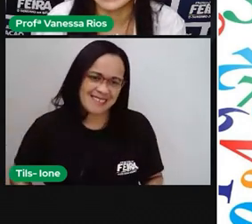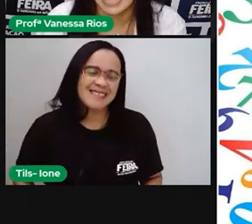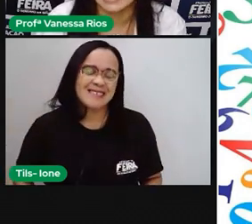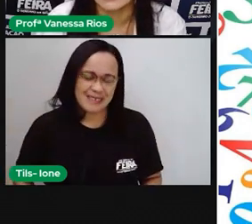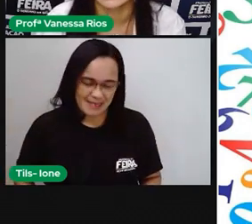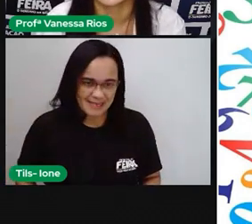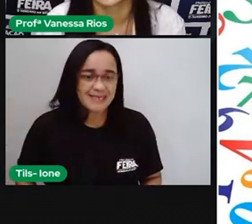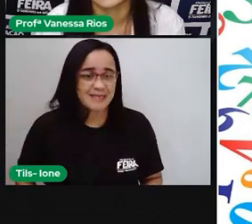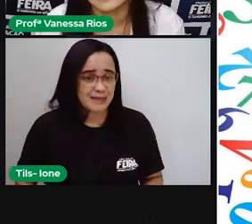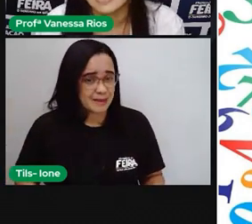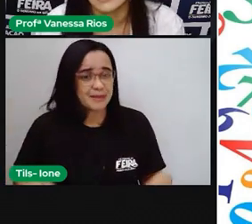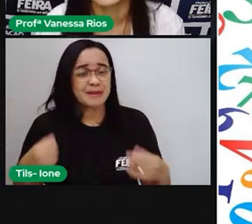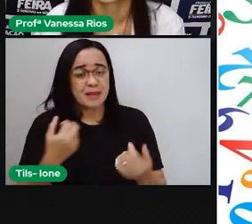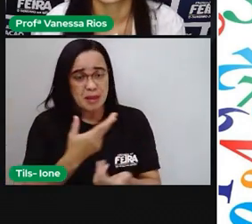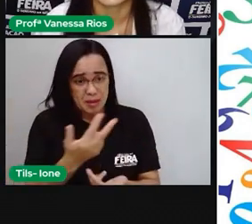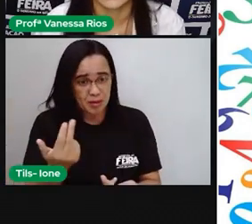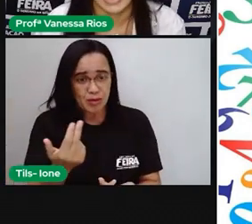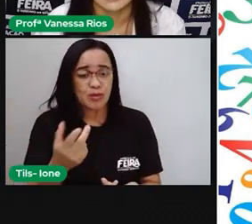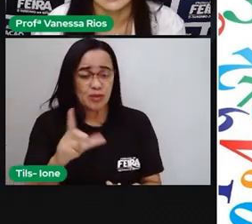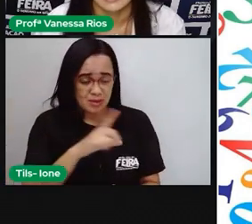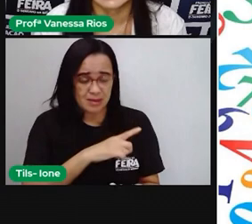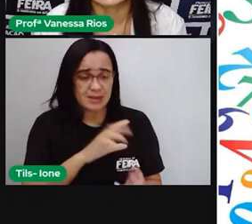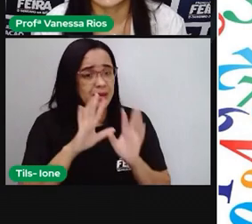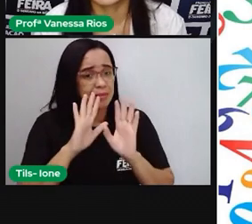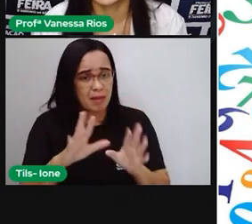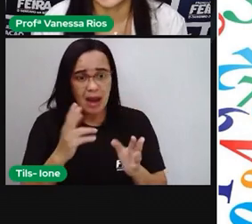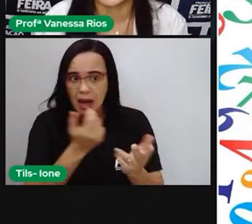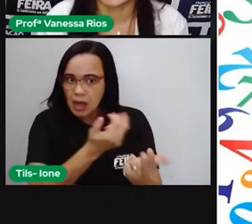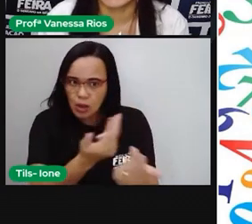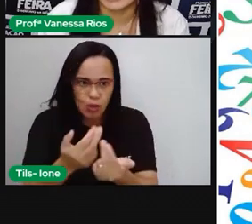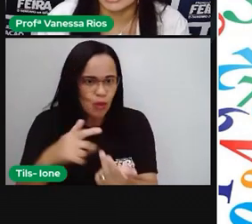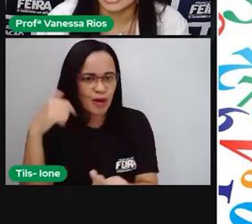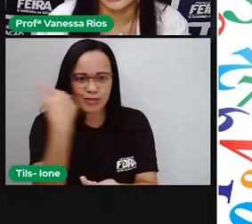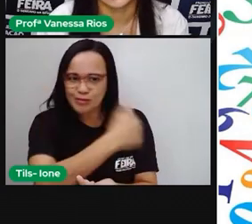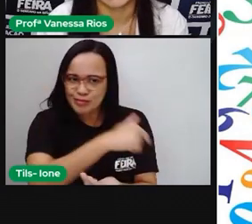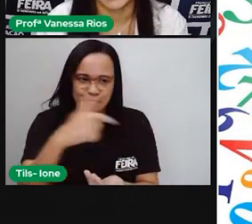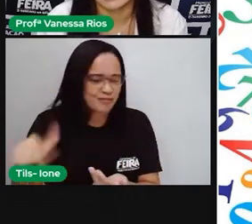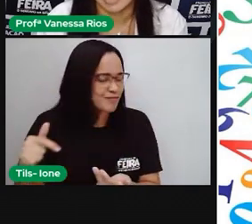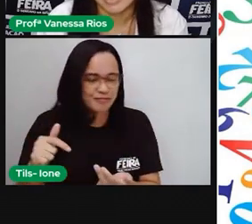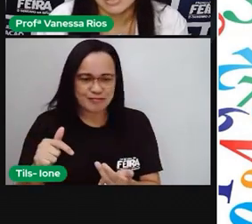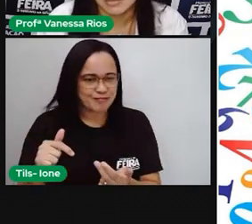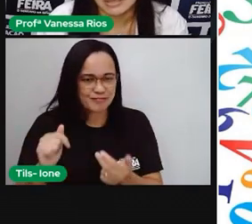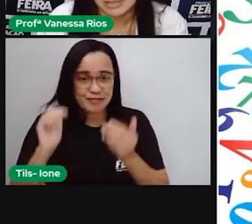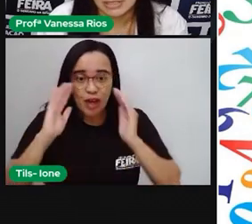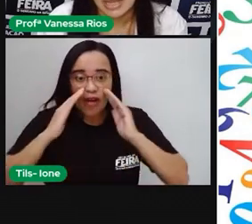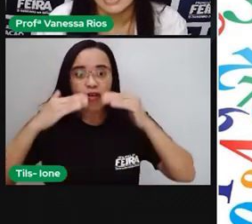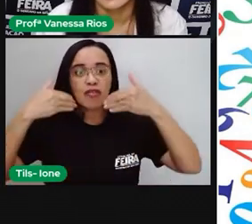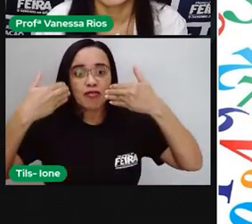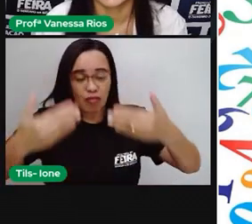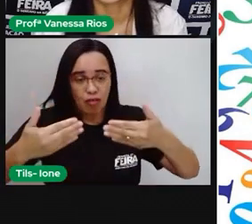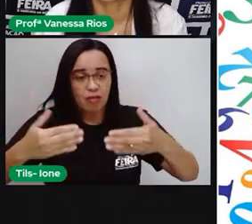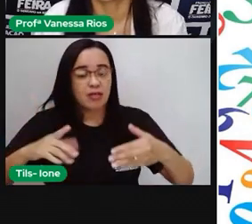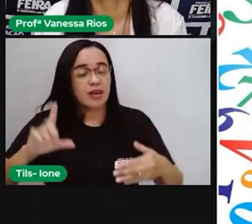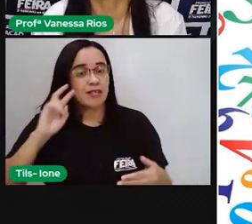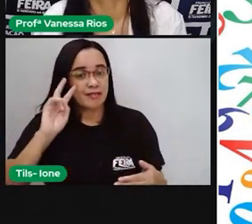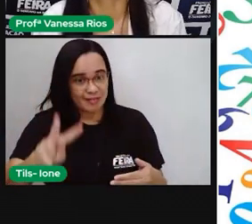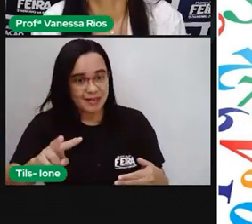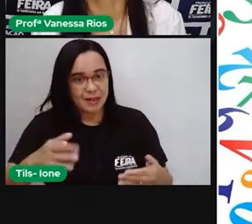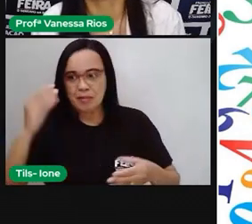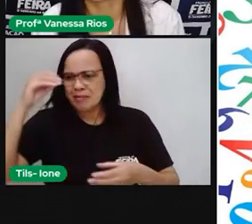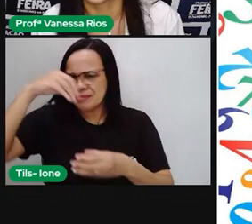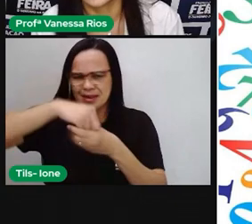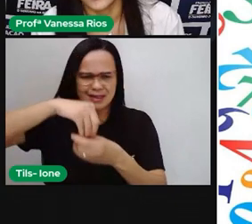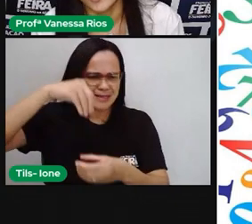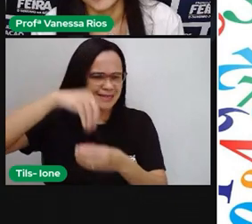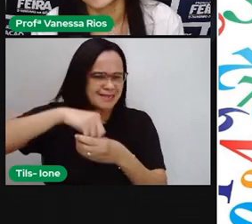duplicados, eles não são iguais. Então, externamente, a gente até percebe a simetria, mas por dentro,